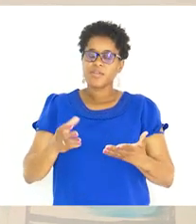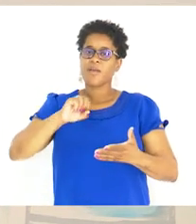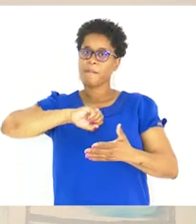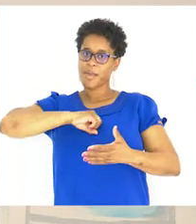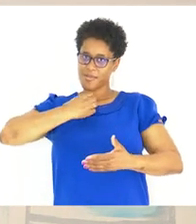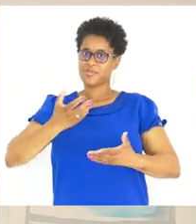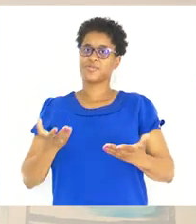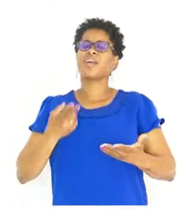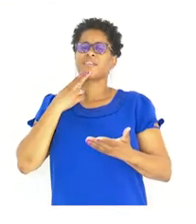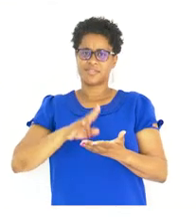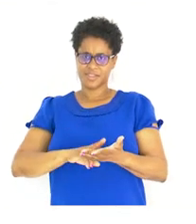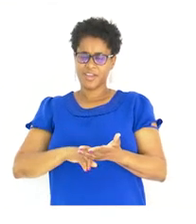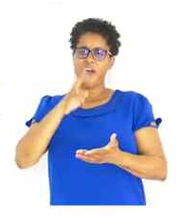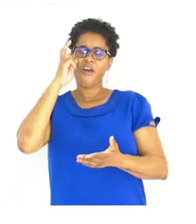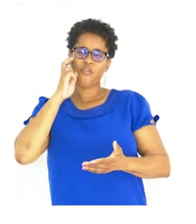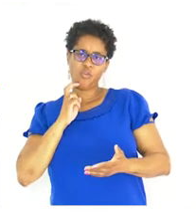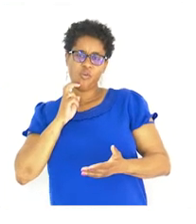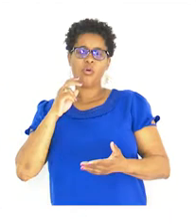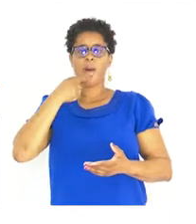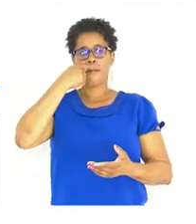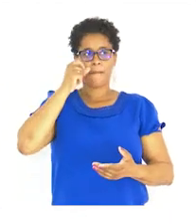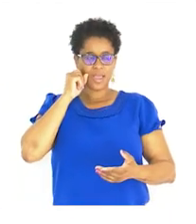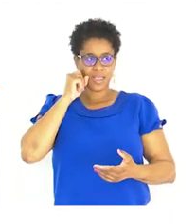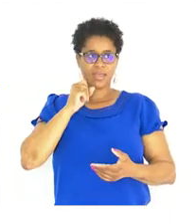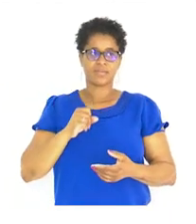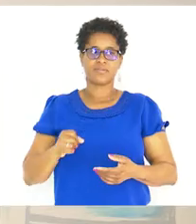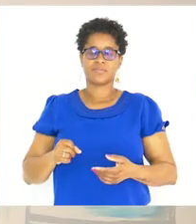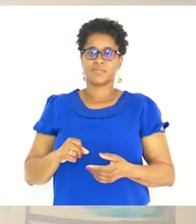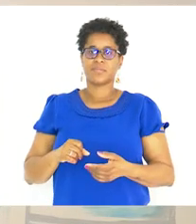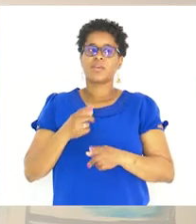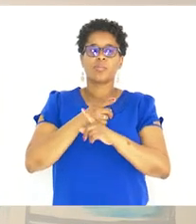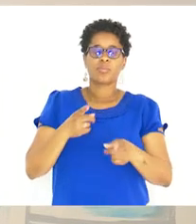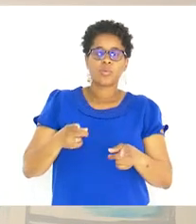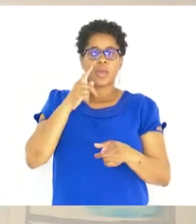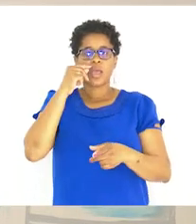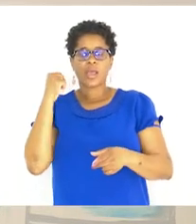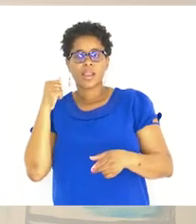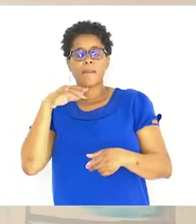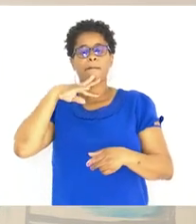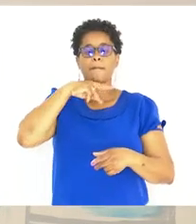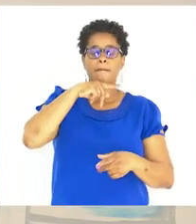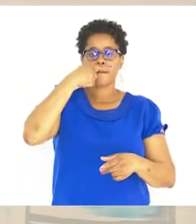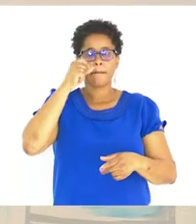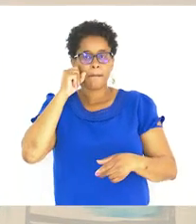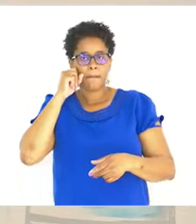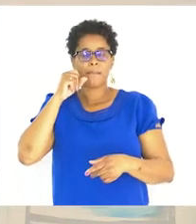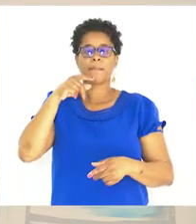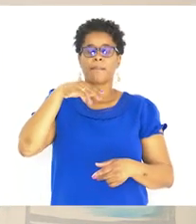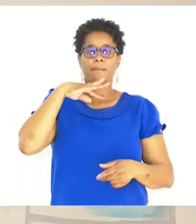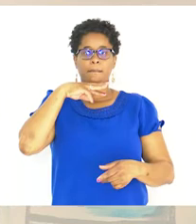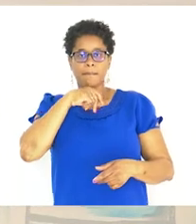Exatamente Avós Paternos Porque eles são Papá e mamá